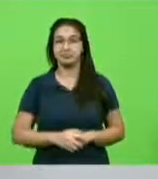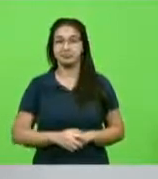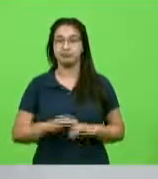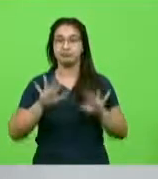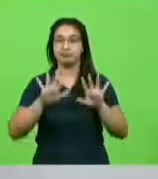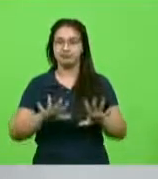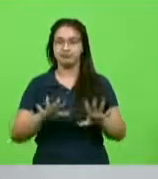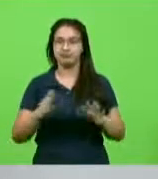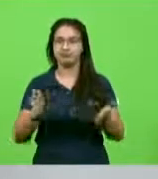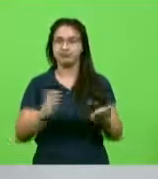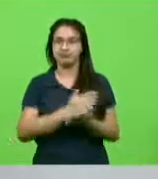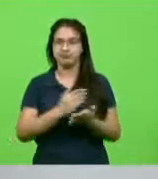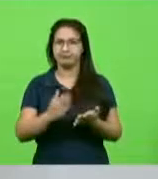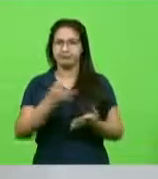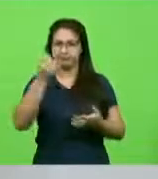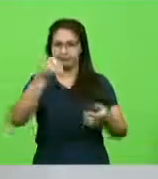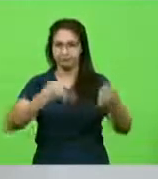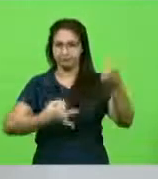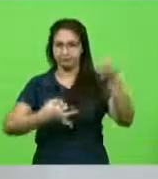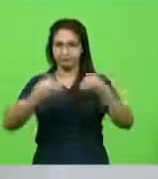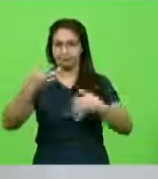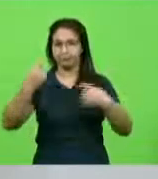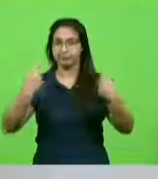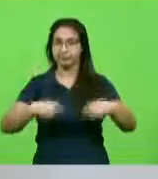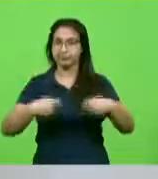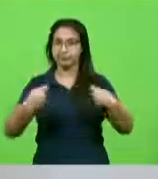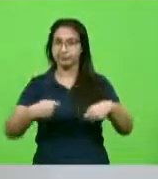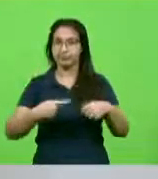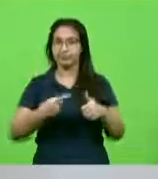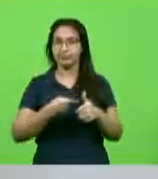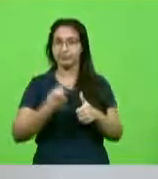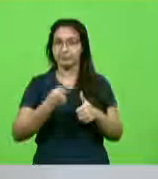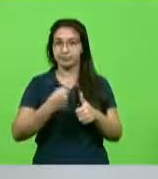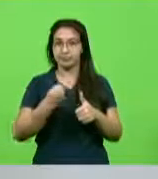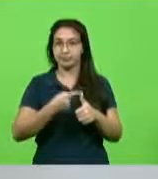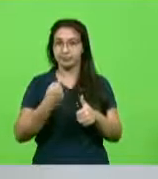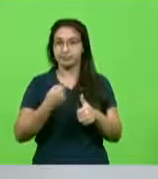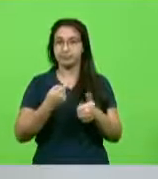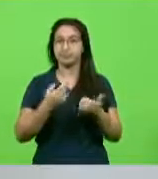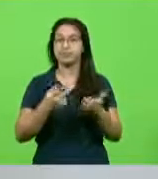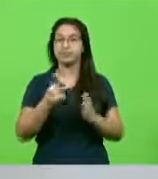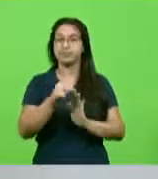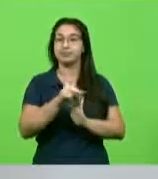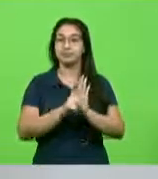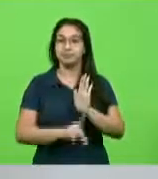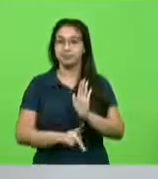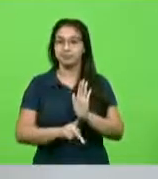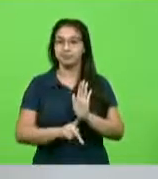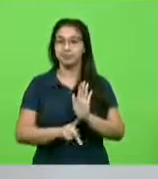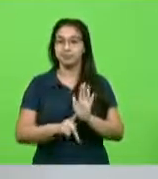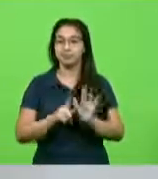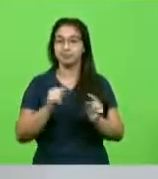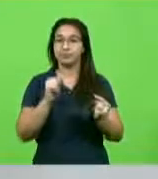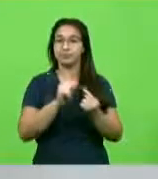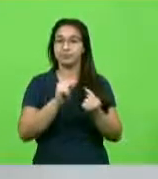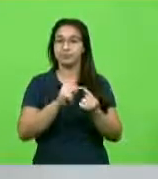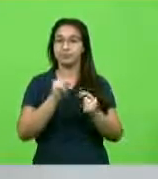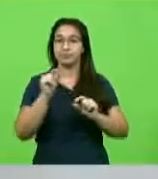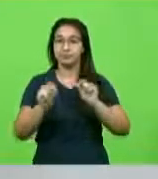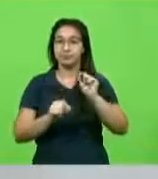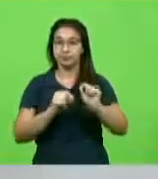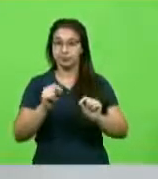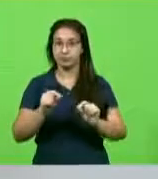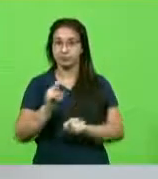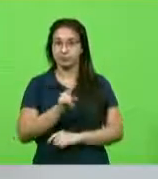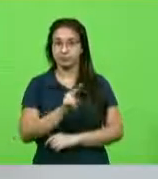esclarecimentos. Em primeiro lugar, o projeto prevê que